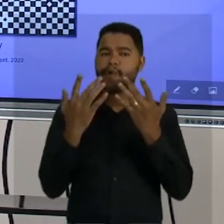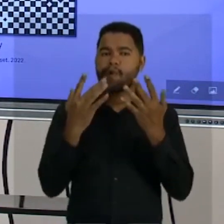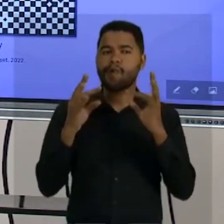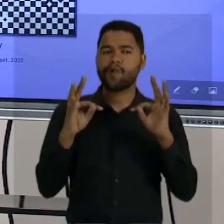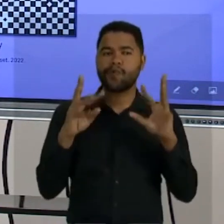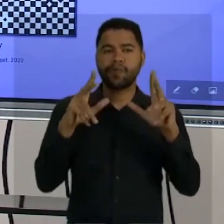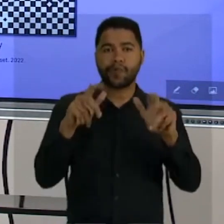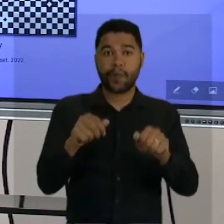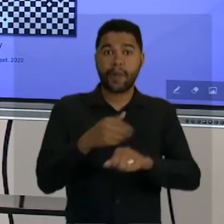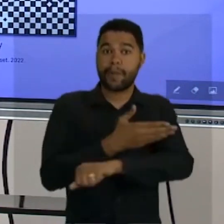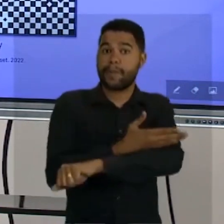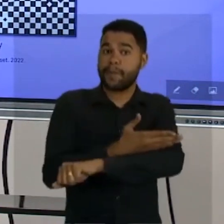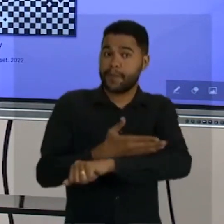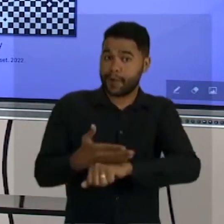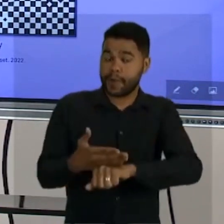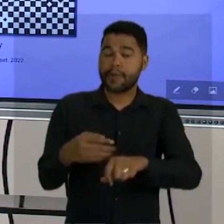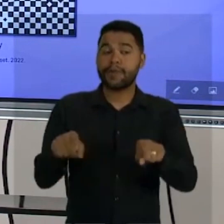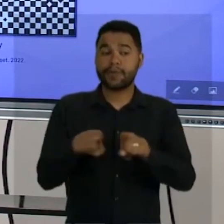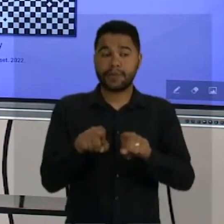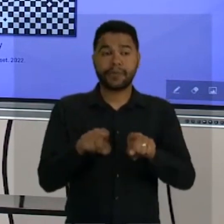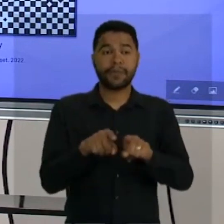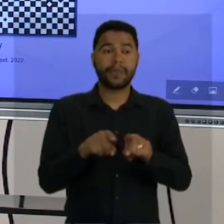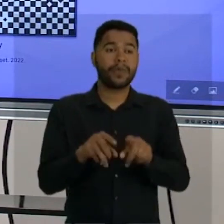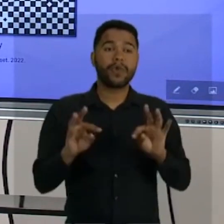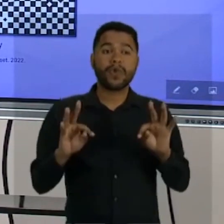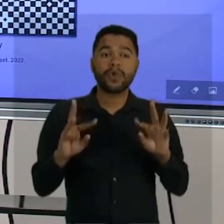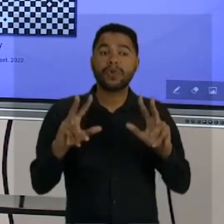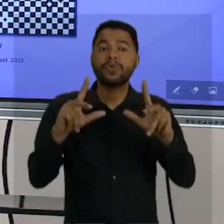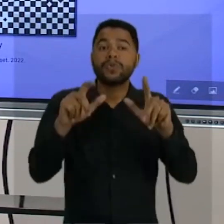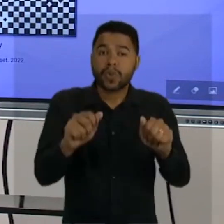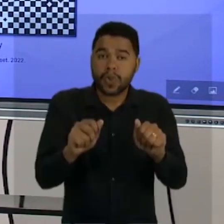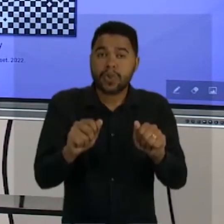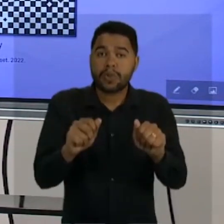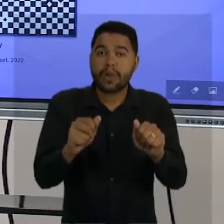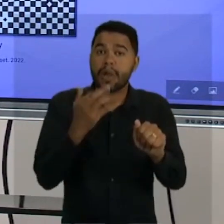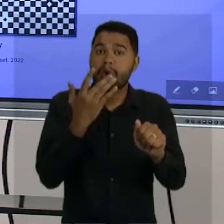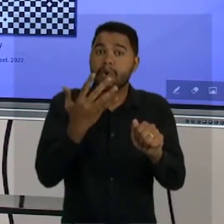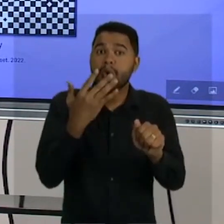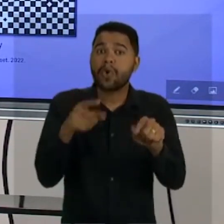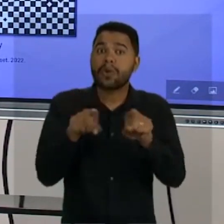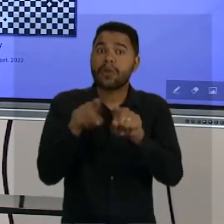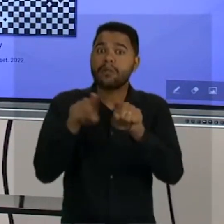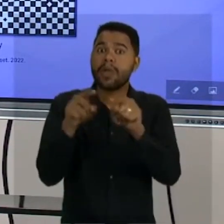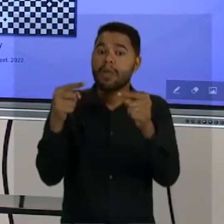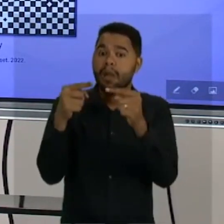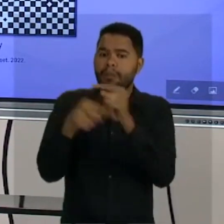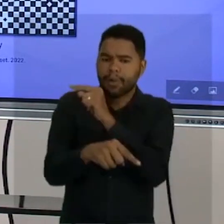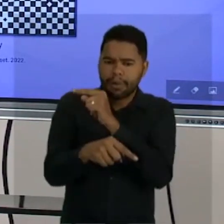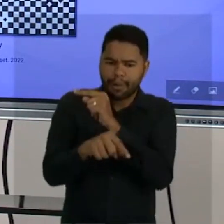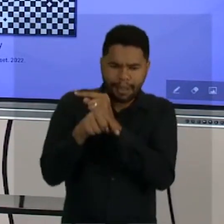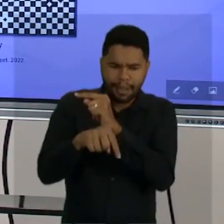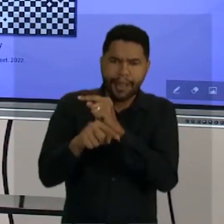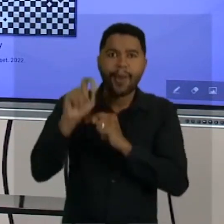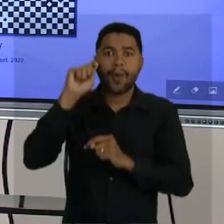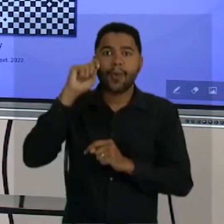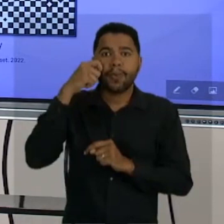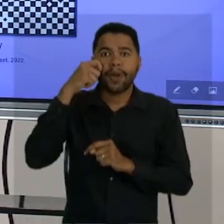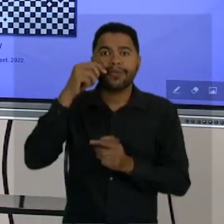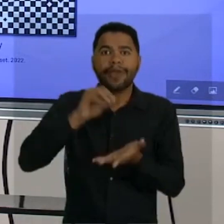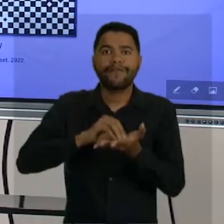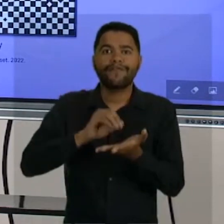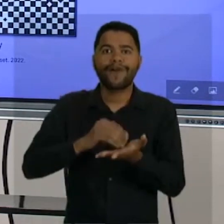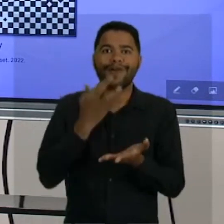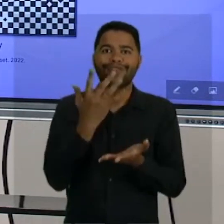Então a gente tem ali branco como presença de todas as cores e em contraste a gente tem o preto, que é a ausência de cor.